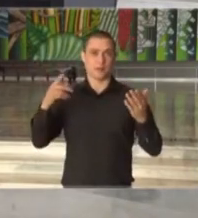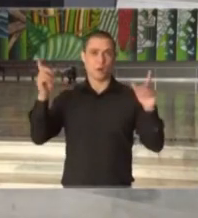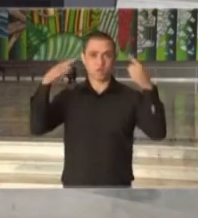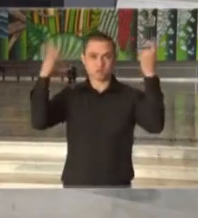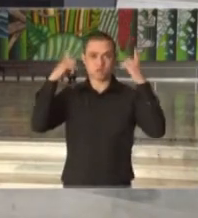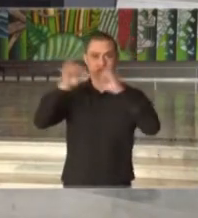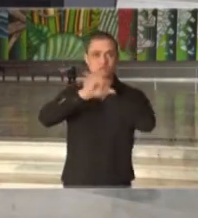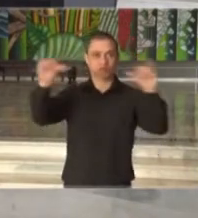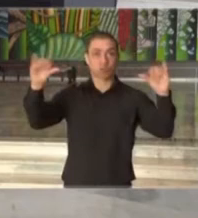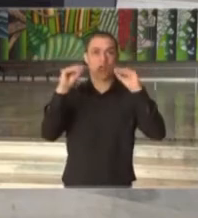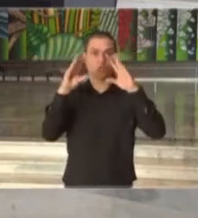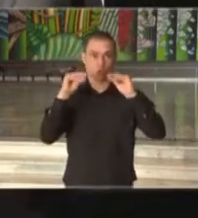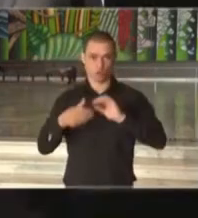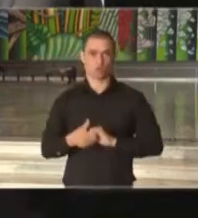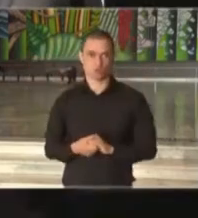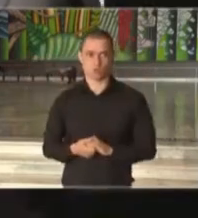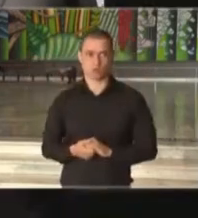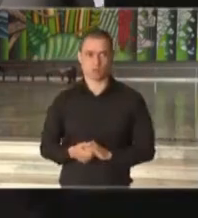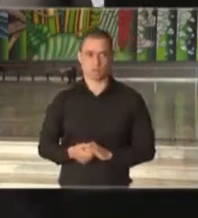durante a noite.